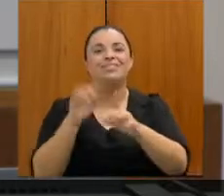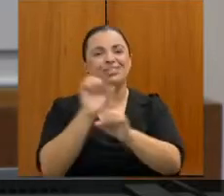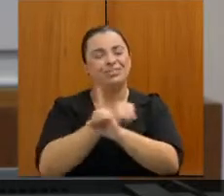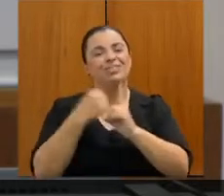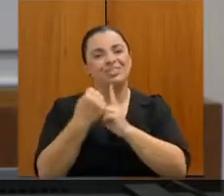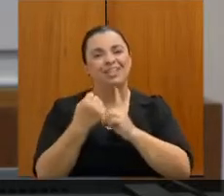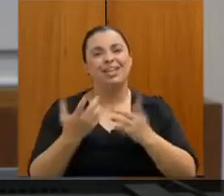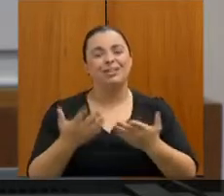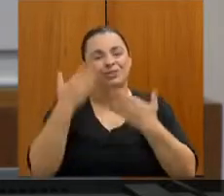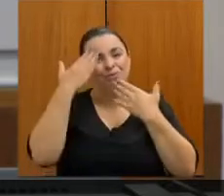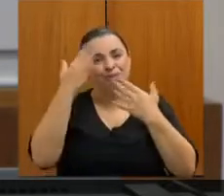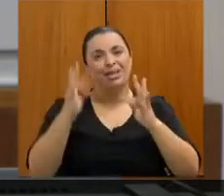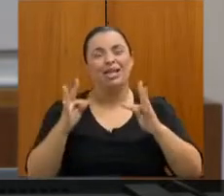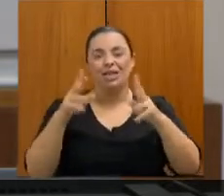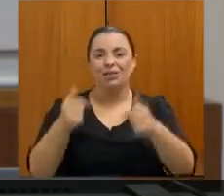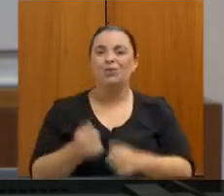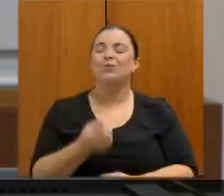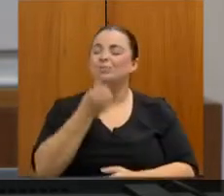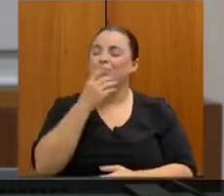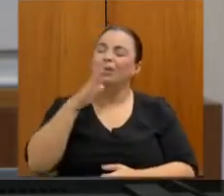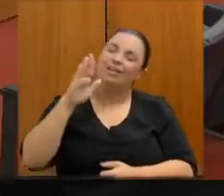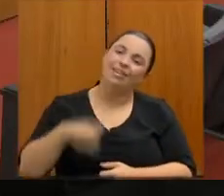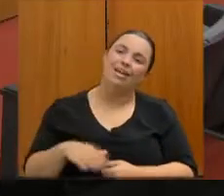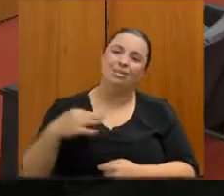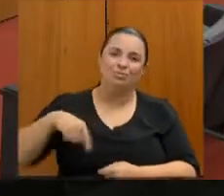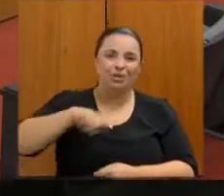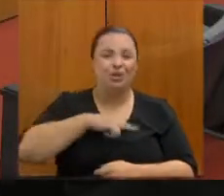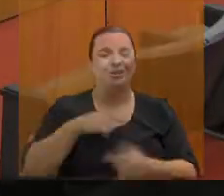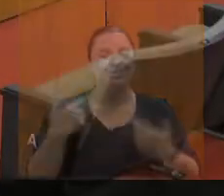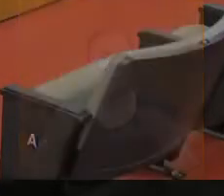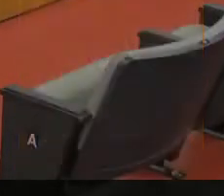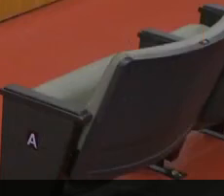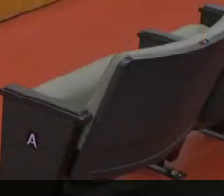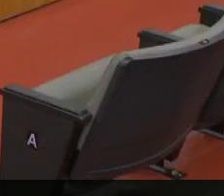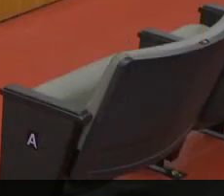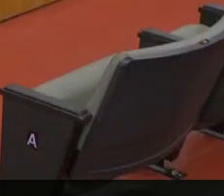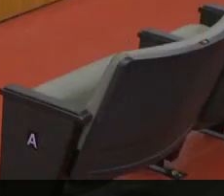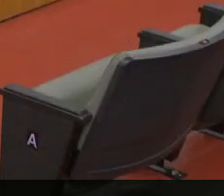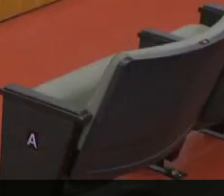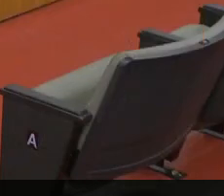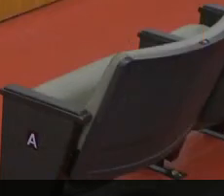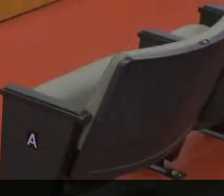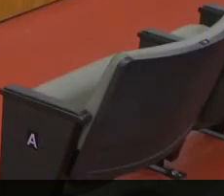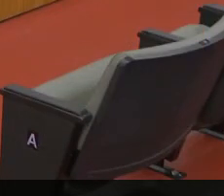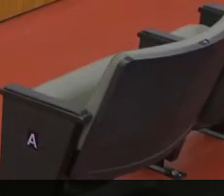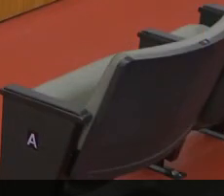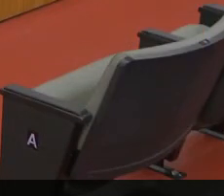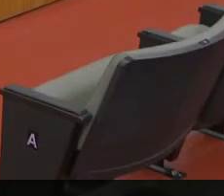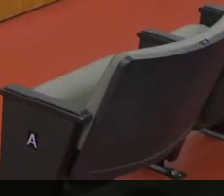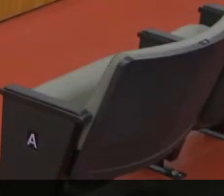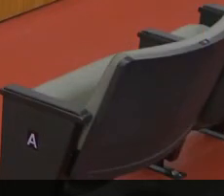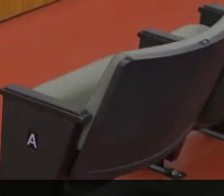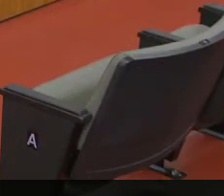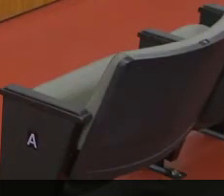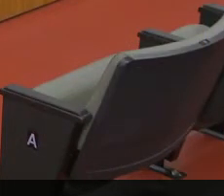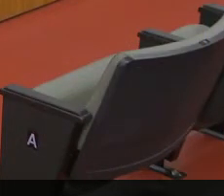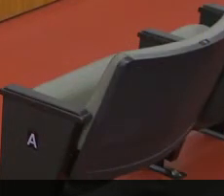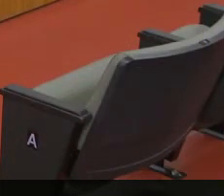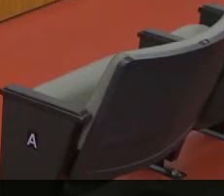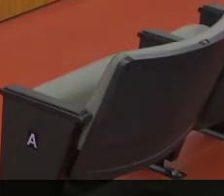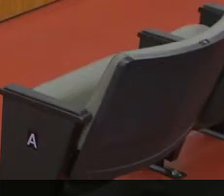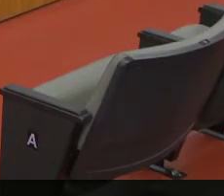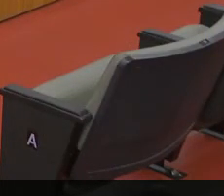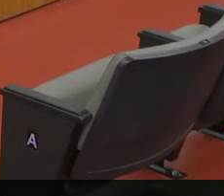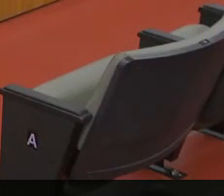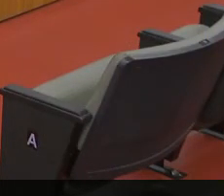todos e uma boa tarde para todos nós. Muito obrigado, Williane. e vou passar, então, a palavra agora